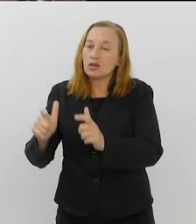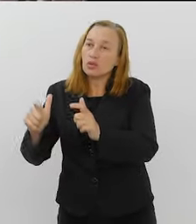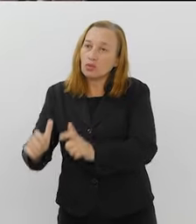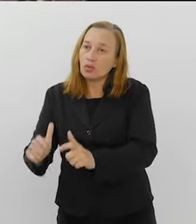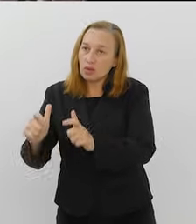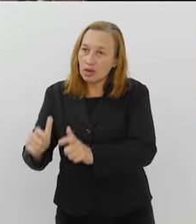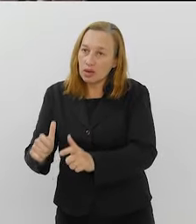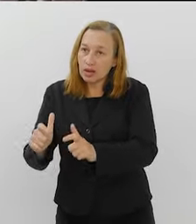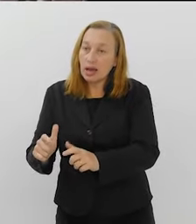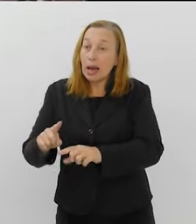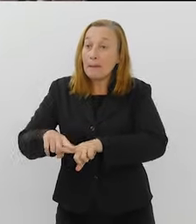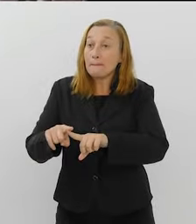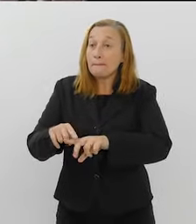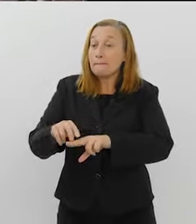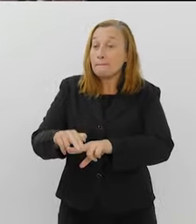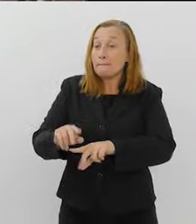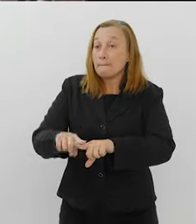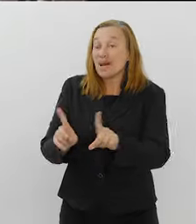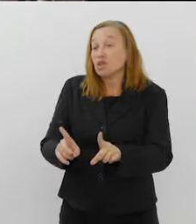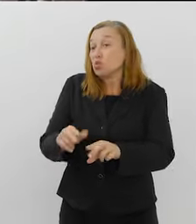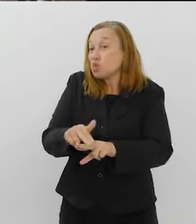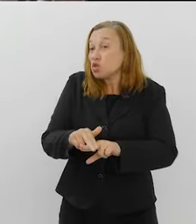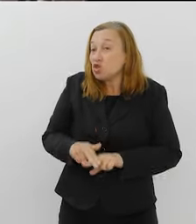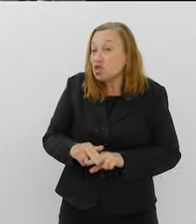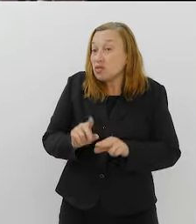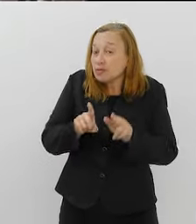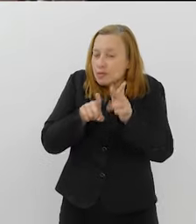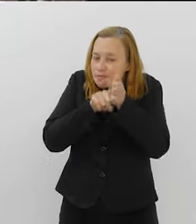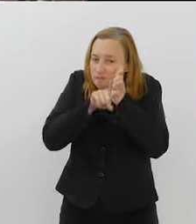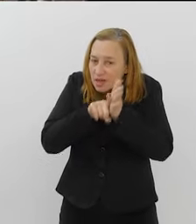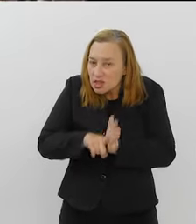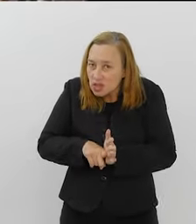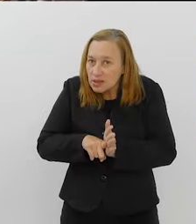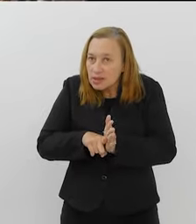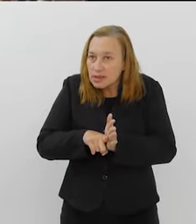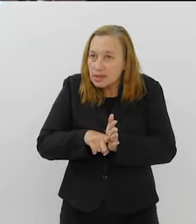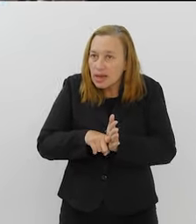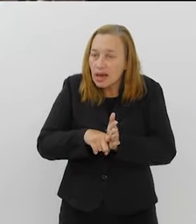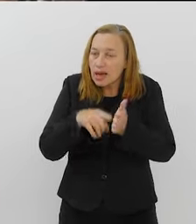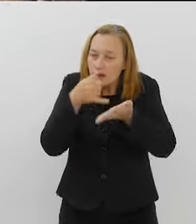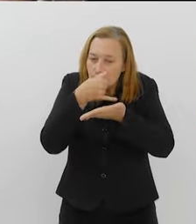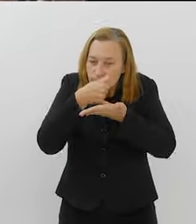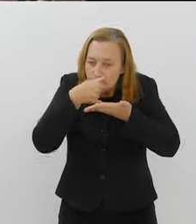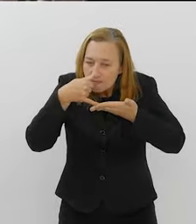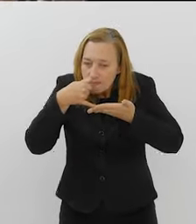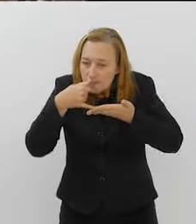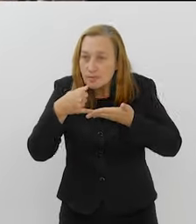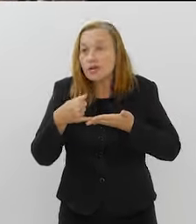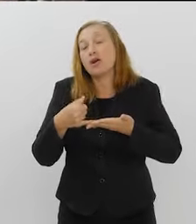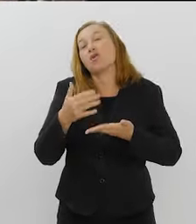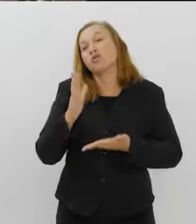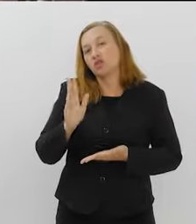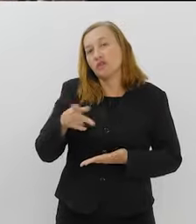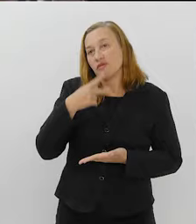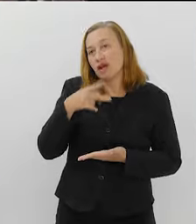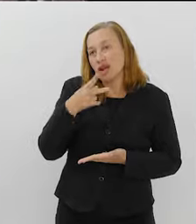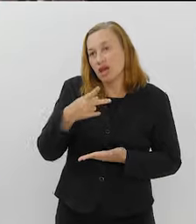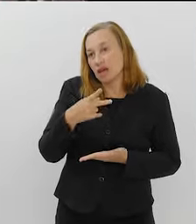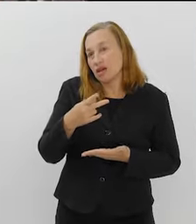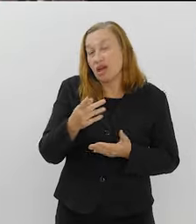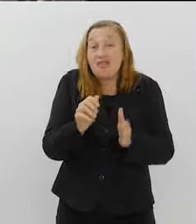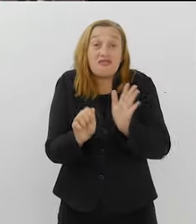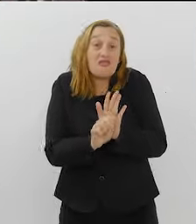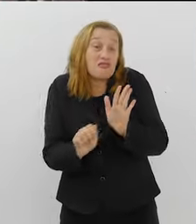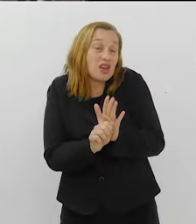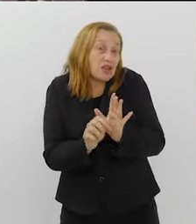motivo de pesquisar cocaína foi porque, como eu falei, essa coisa social, muita cocaína circulante.